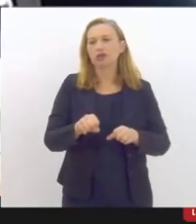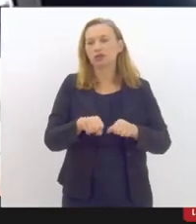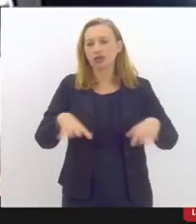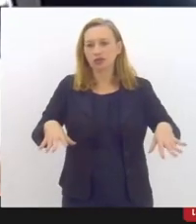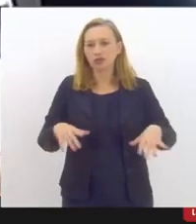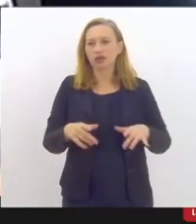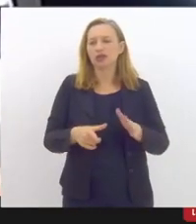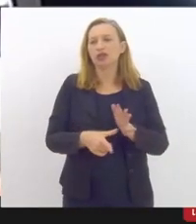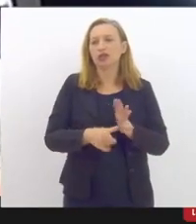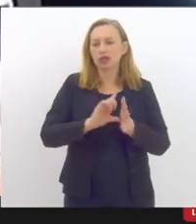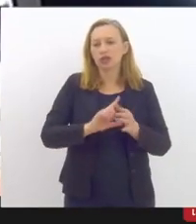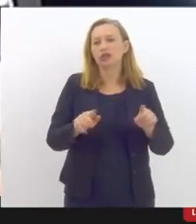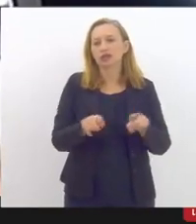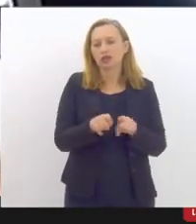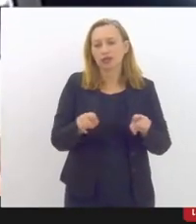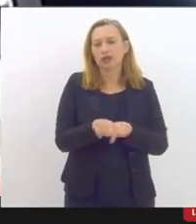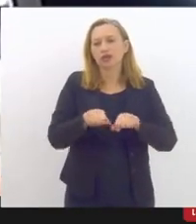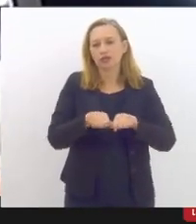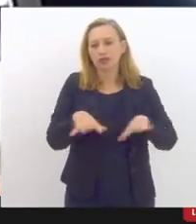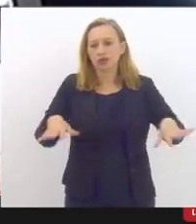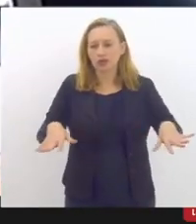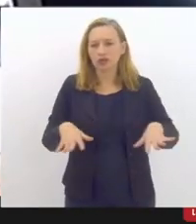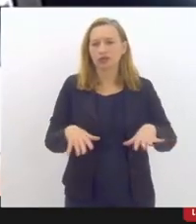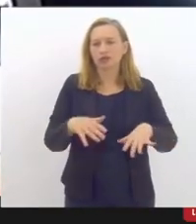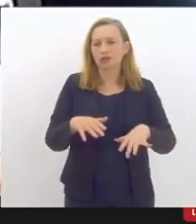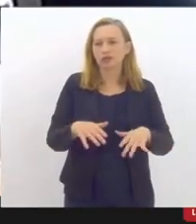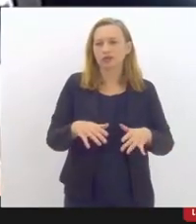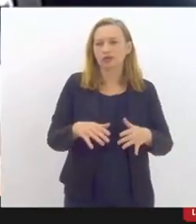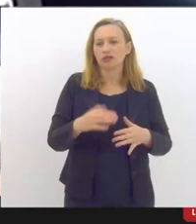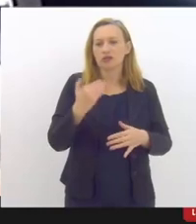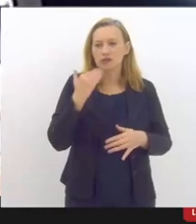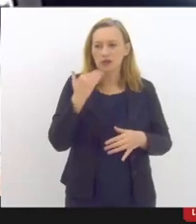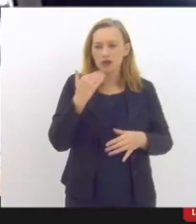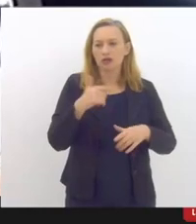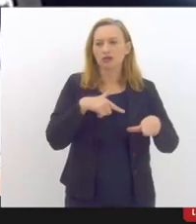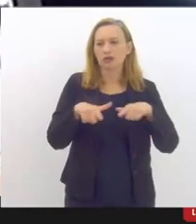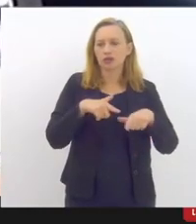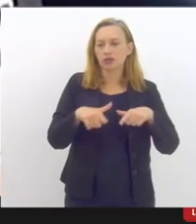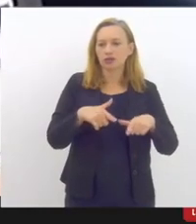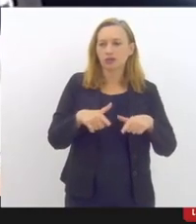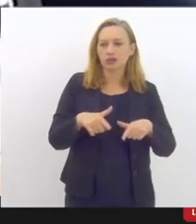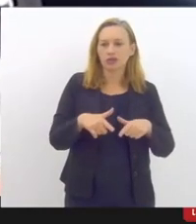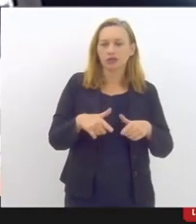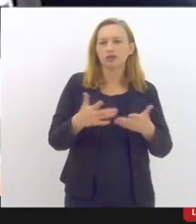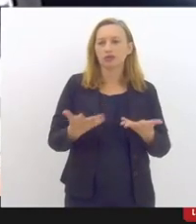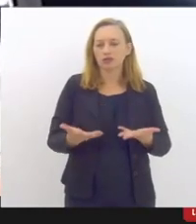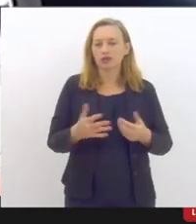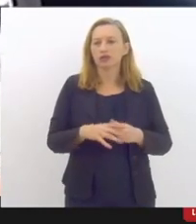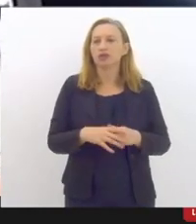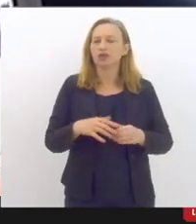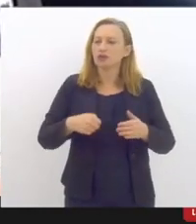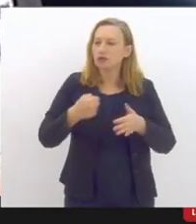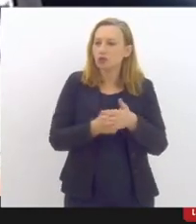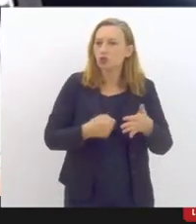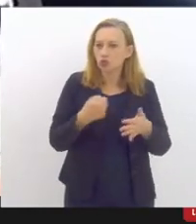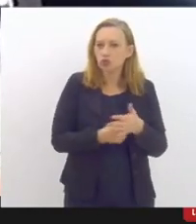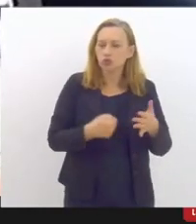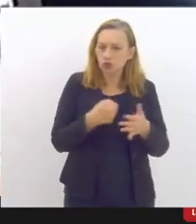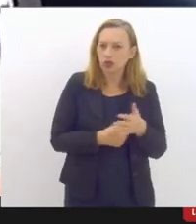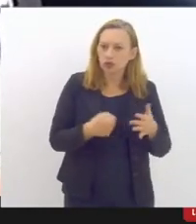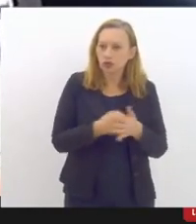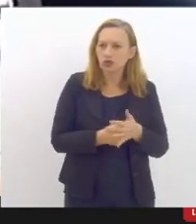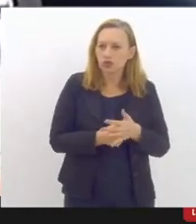precarização do trabalho acaba trazendo essa perspectiva que a gente vem lutando para que ela seja